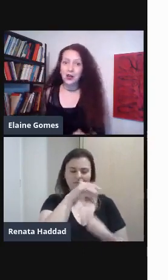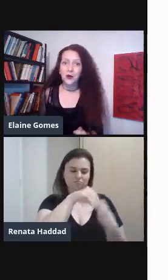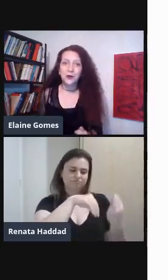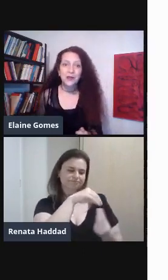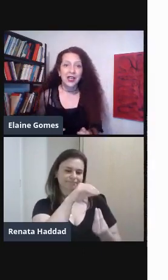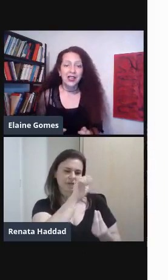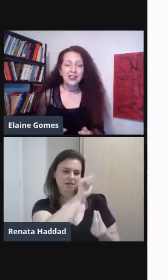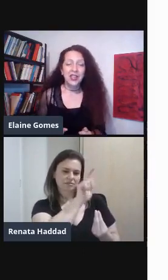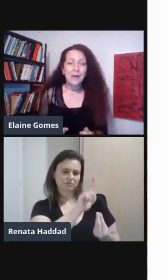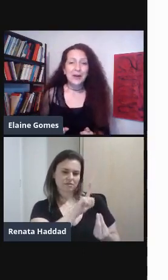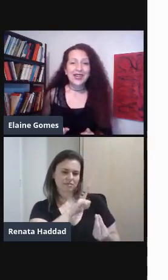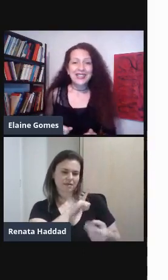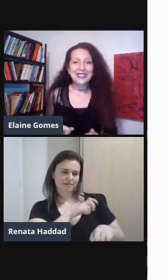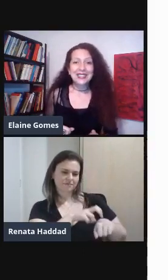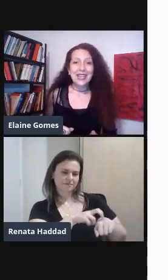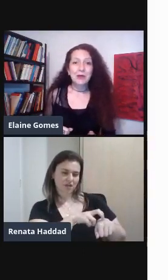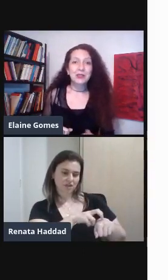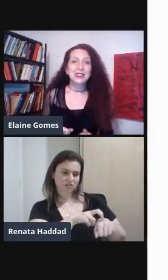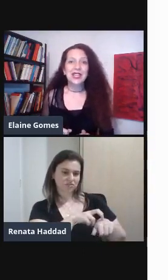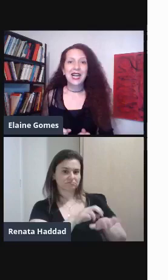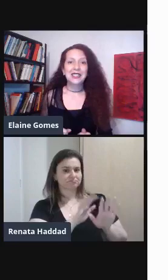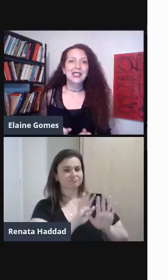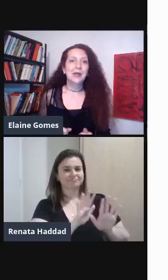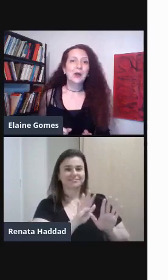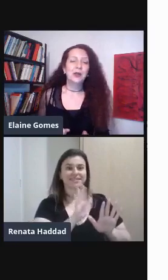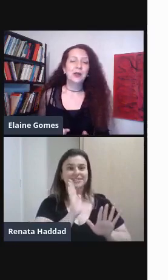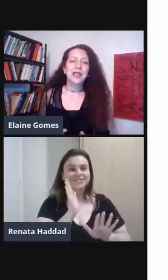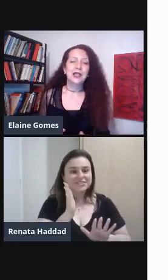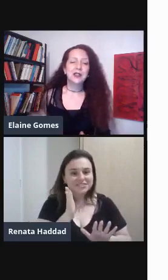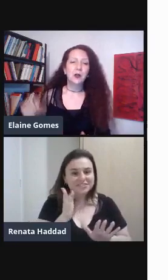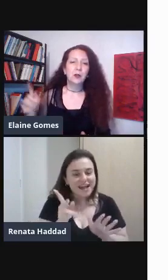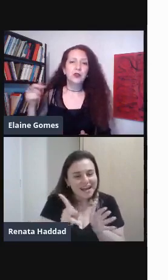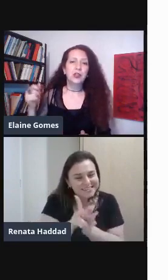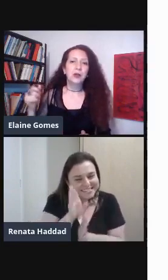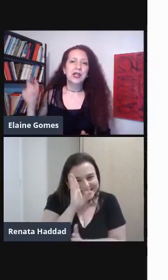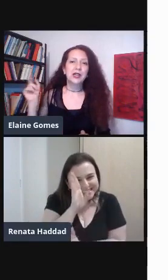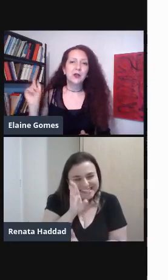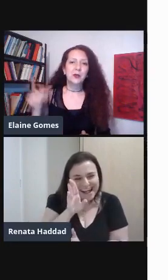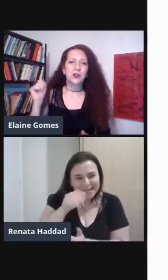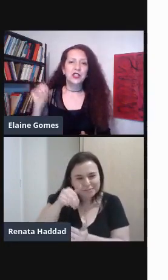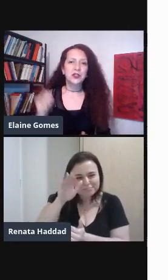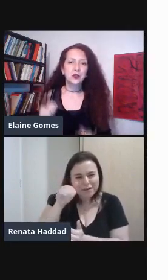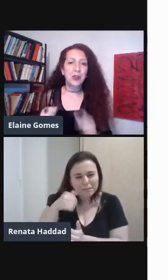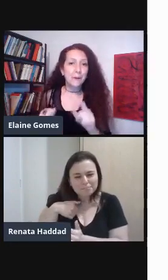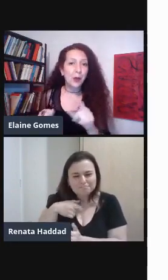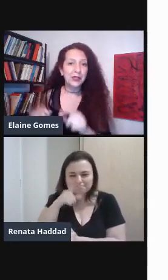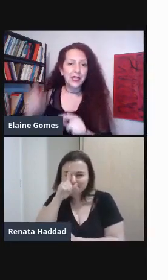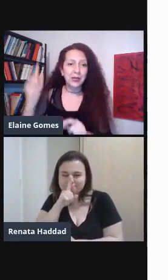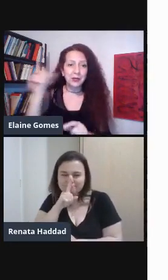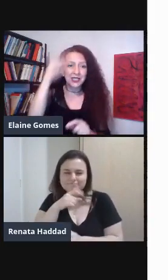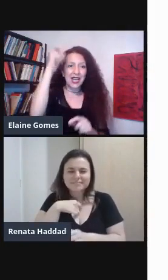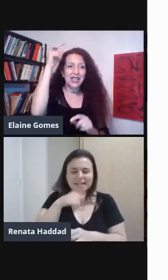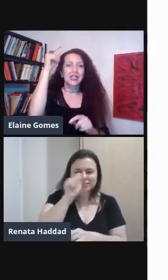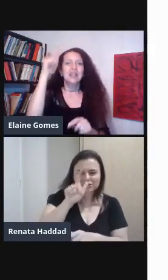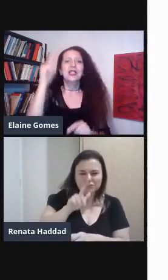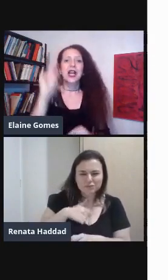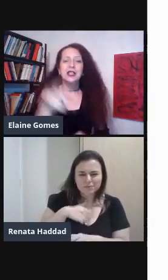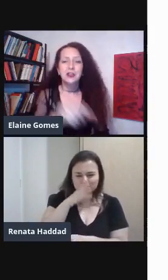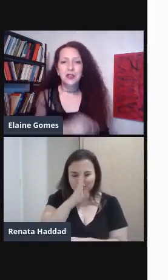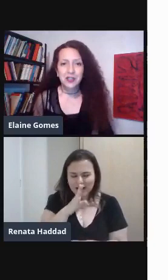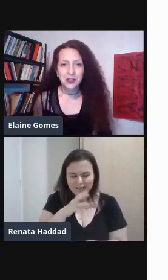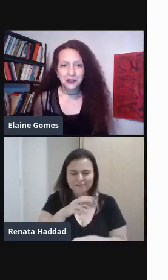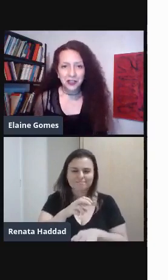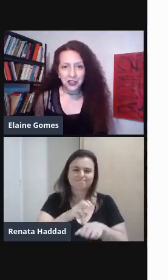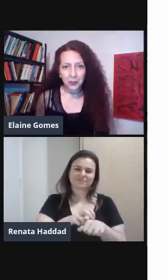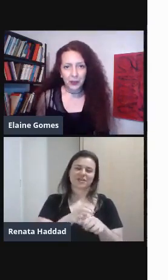Não Ele já aparece Na pincelada Na própria tela Então um pouco de amarelo Um pouco de azul Na própria tela Pincelada E